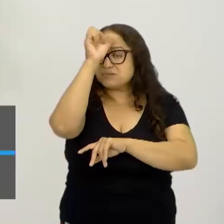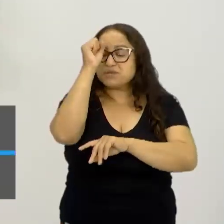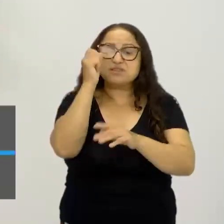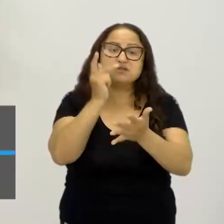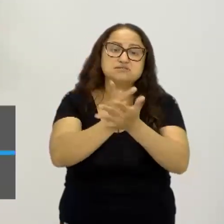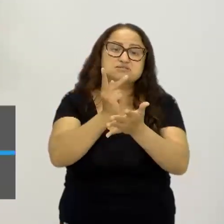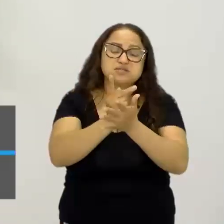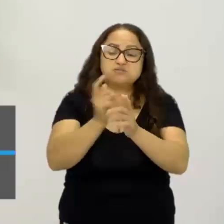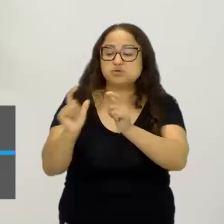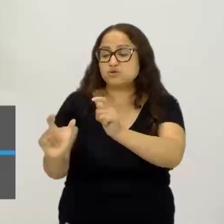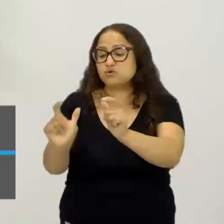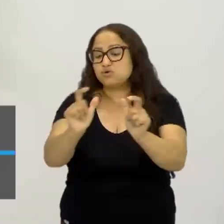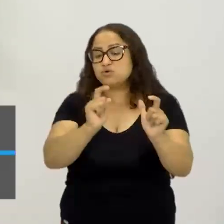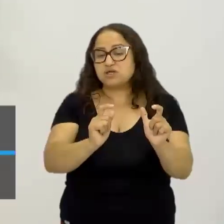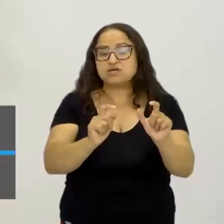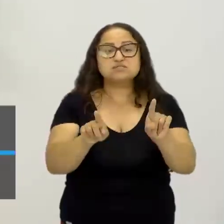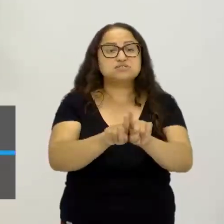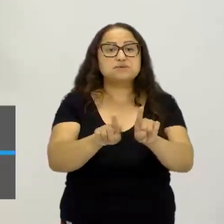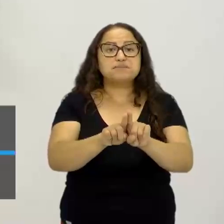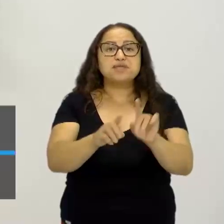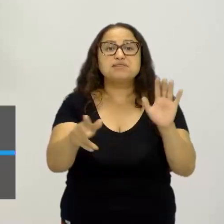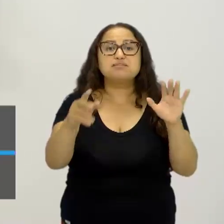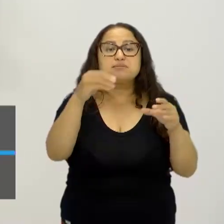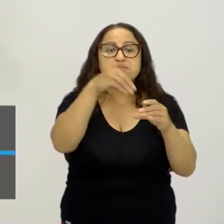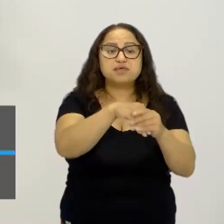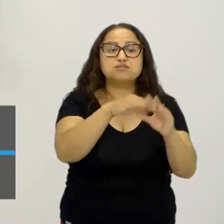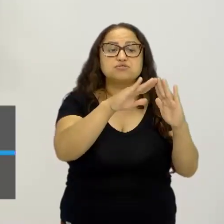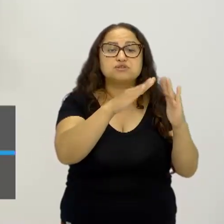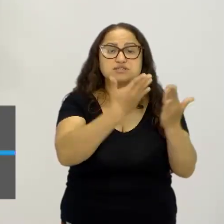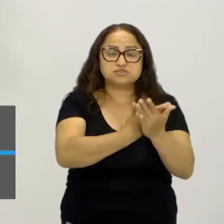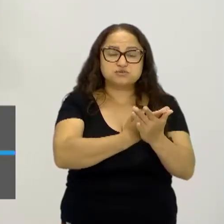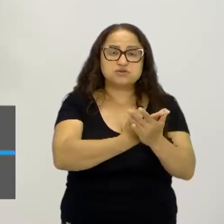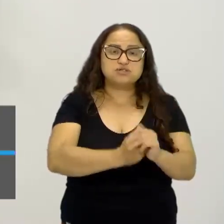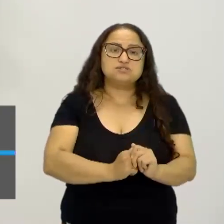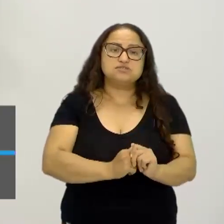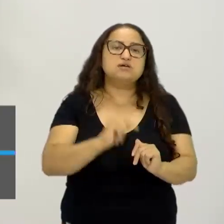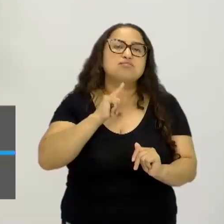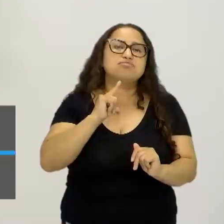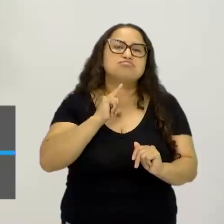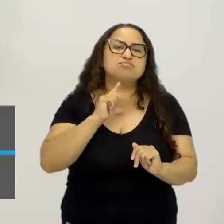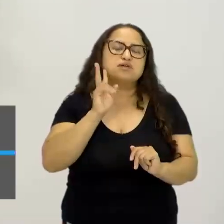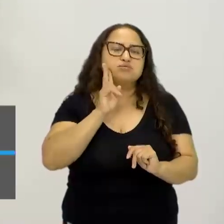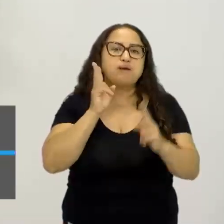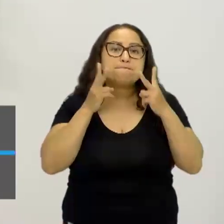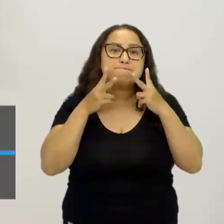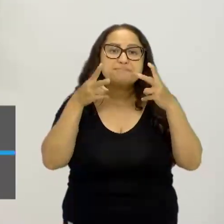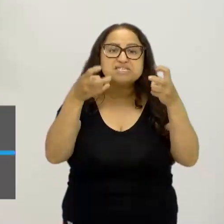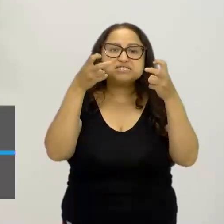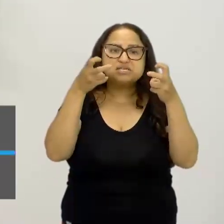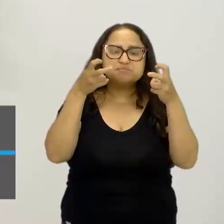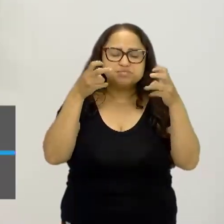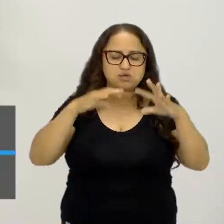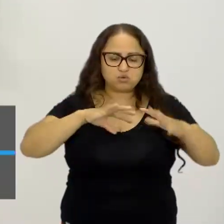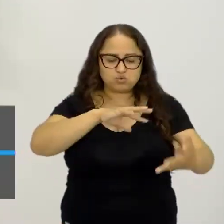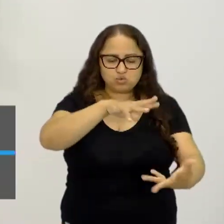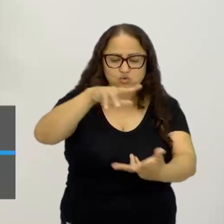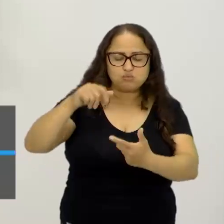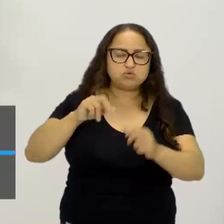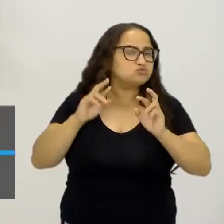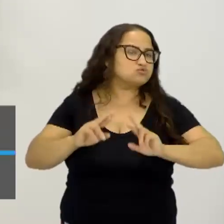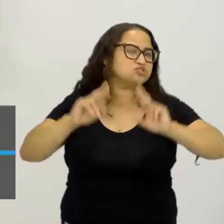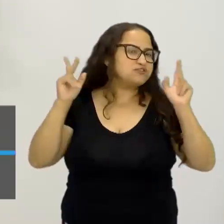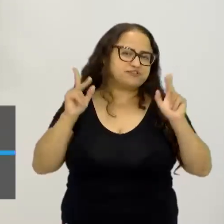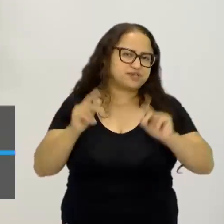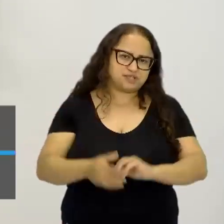vários lugares, incluindo a escola também, elas fazem a gente ter um certo olhar sobre o mundo, um certo olhar sobre a violência,